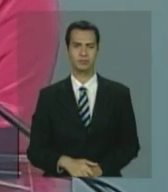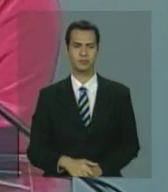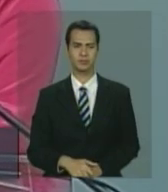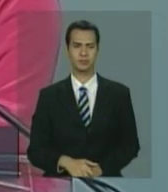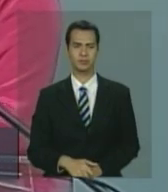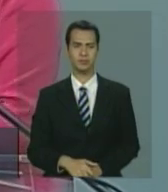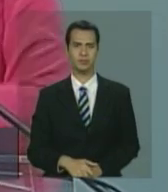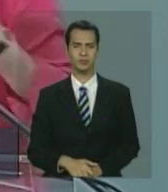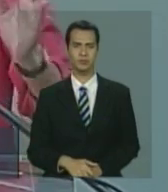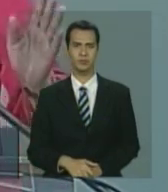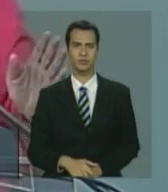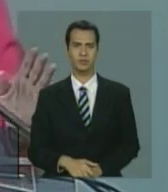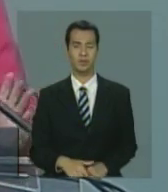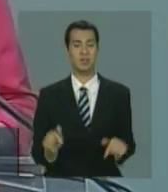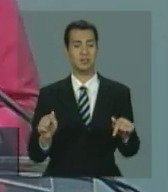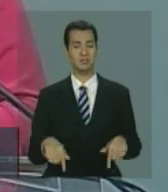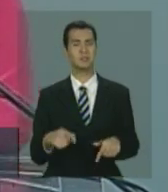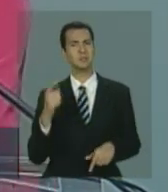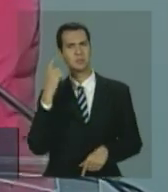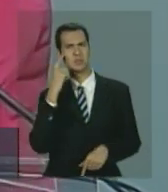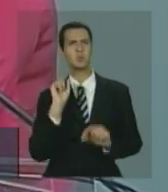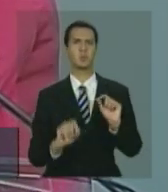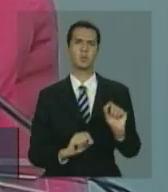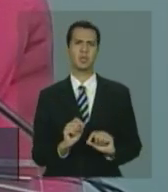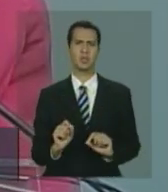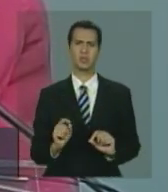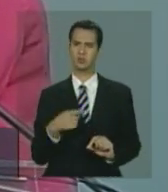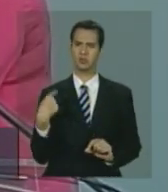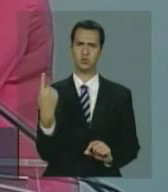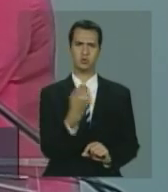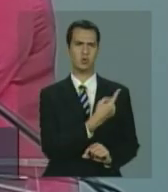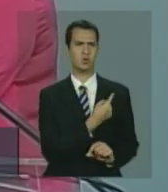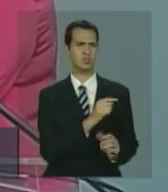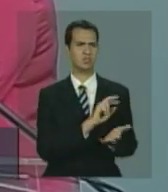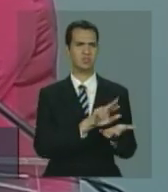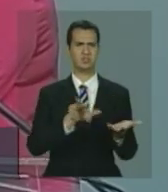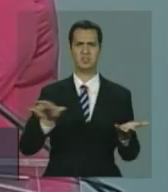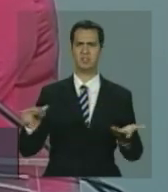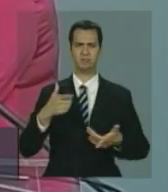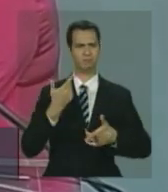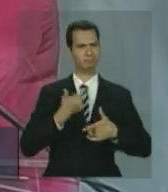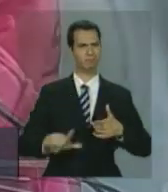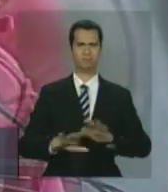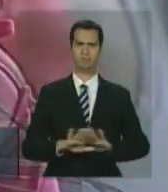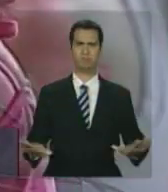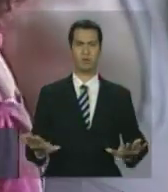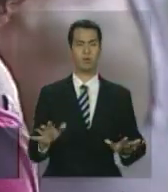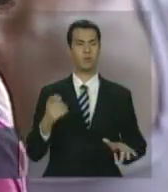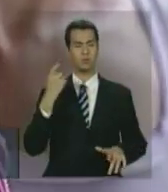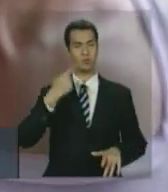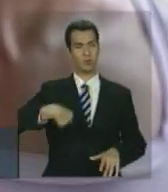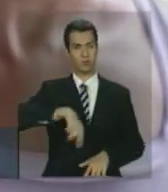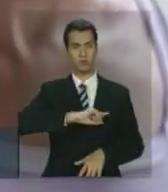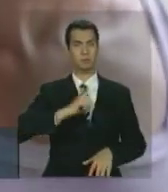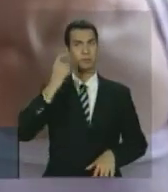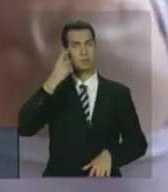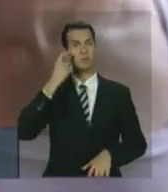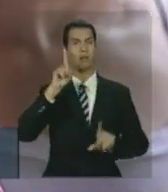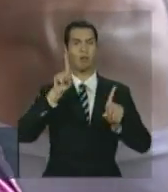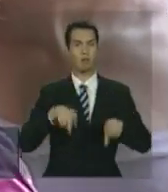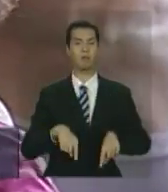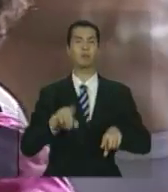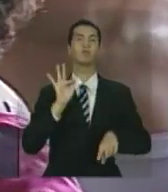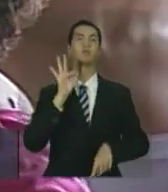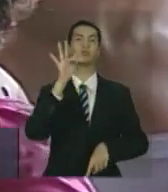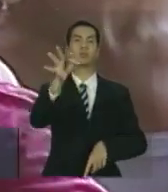nós somos A, B, C ou D, o que está em questão aqui é o futuro do nosso país. E futuro a gente